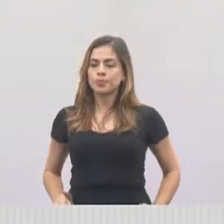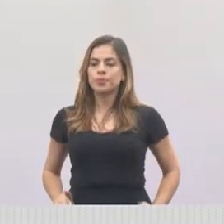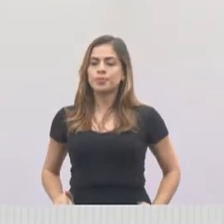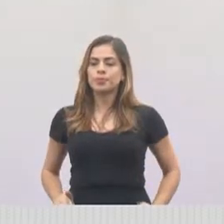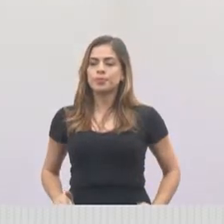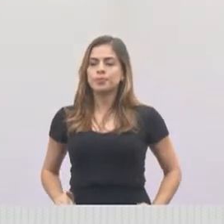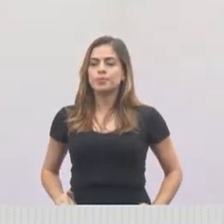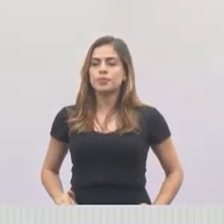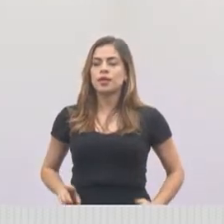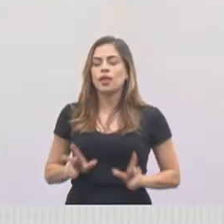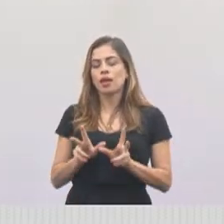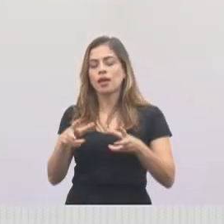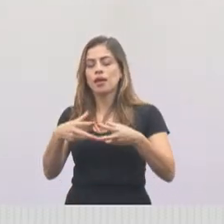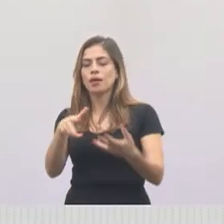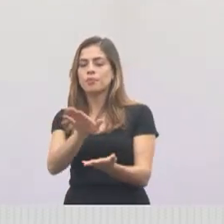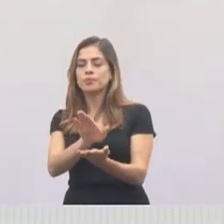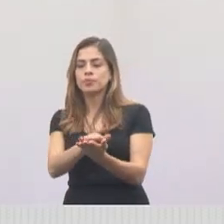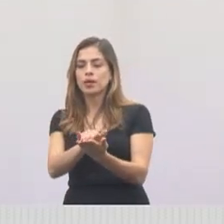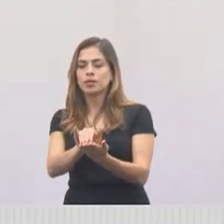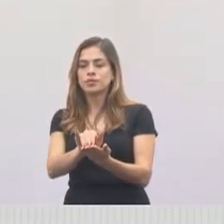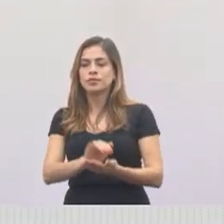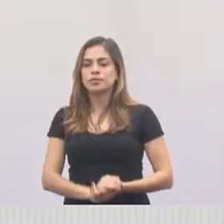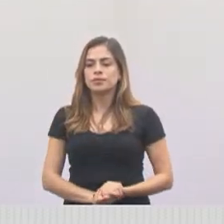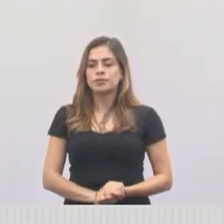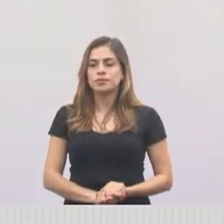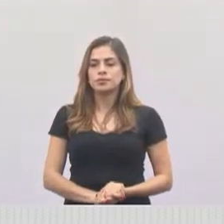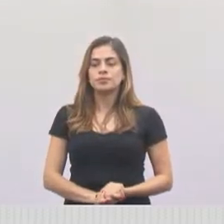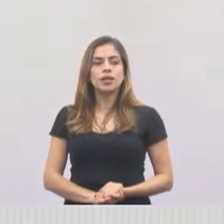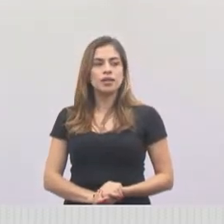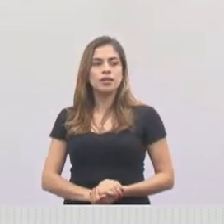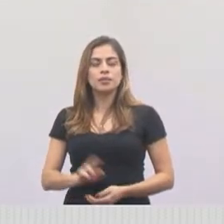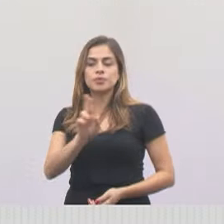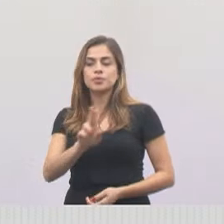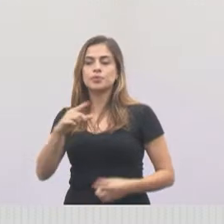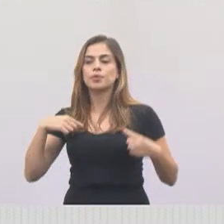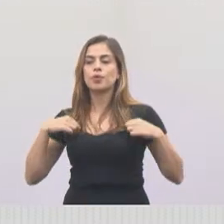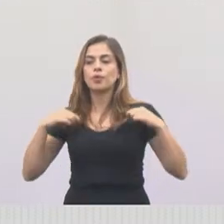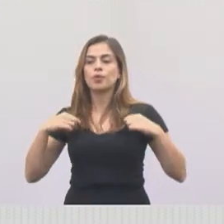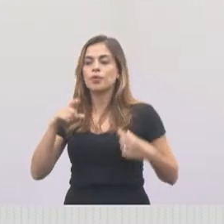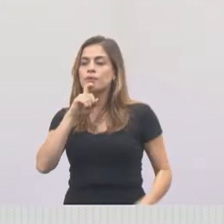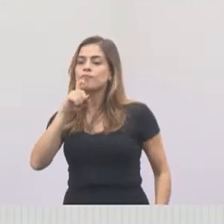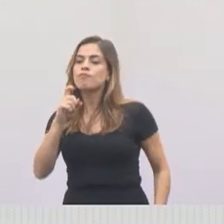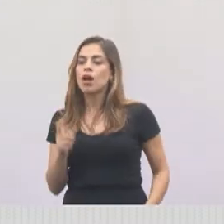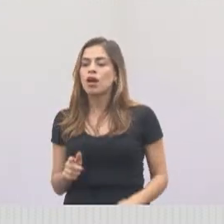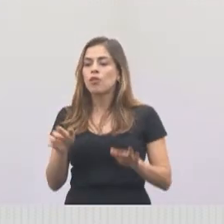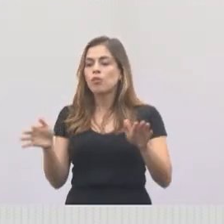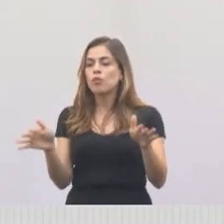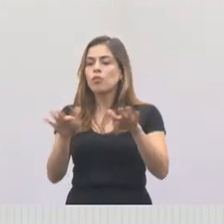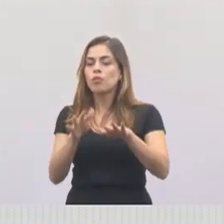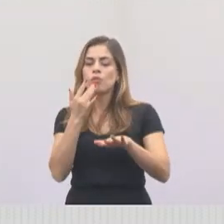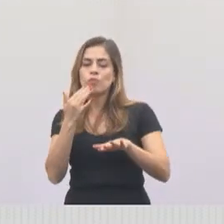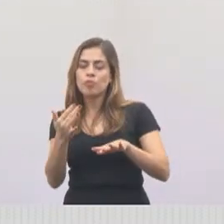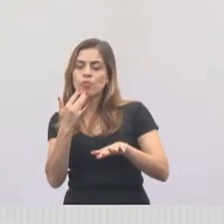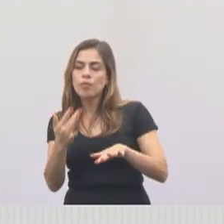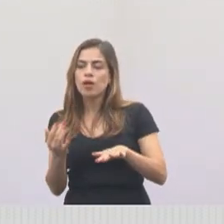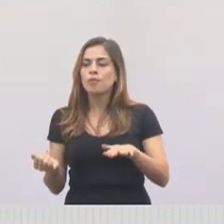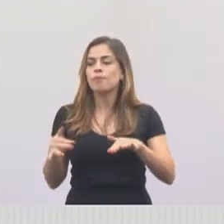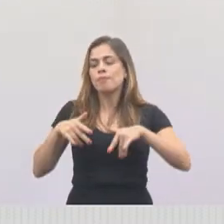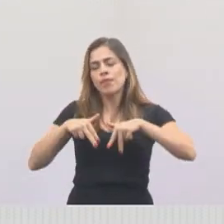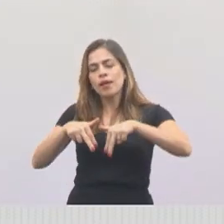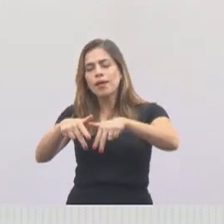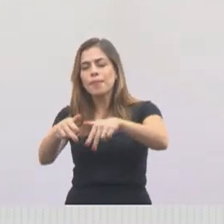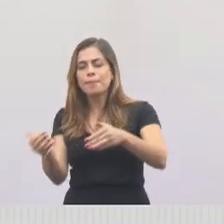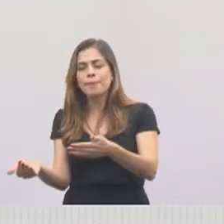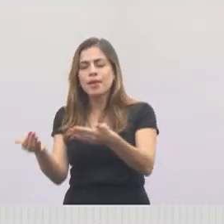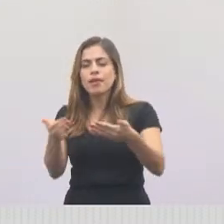Deficiência da Câmara Municipal. Vista-se de verde, a cor da inclusão e caminhe conosco em prol das